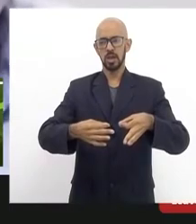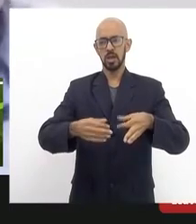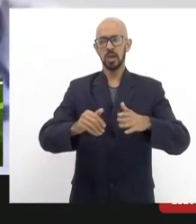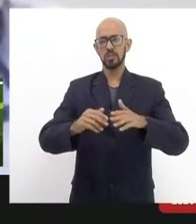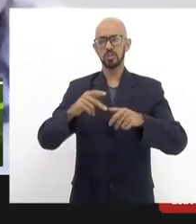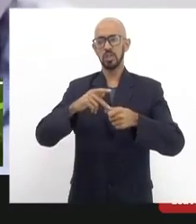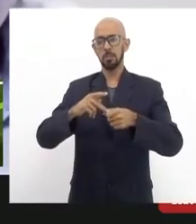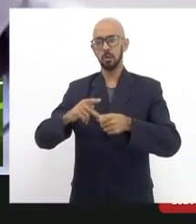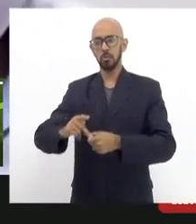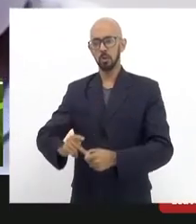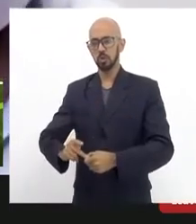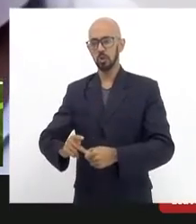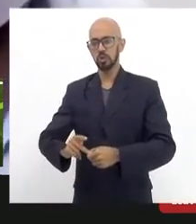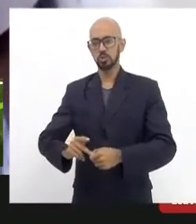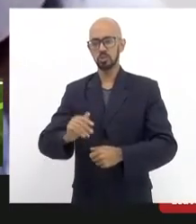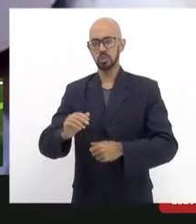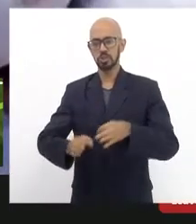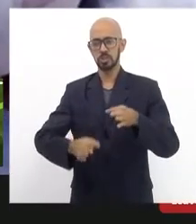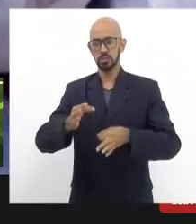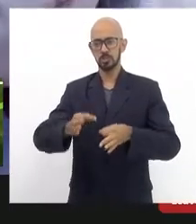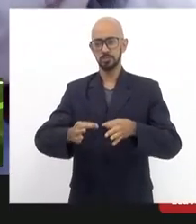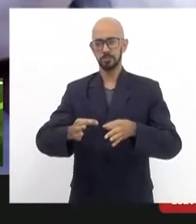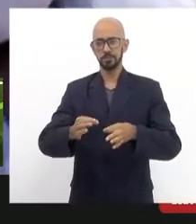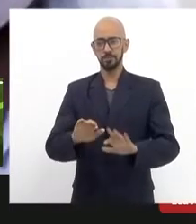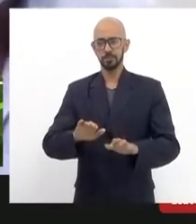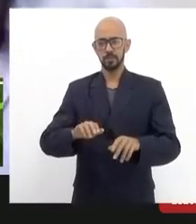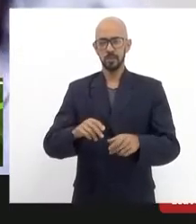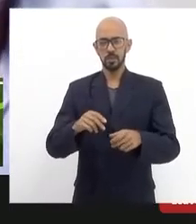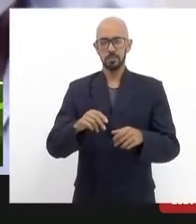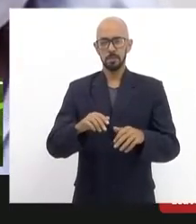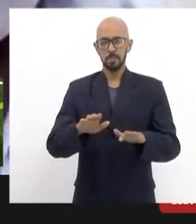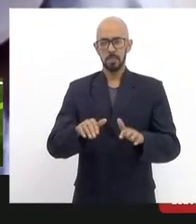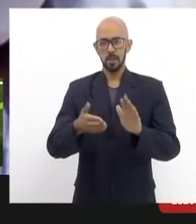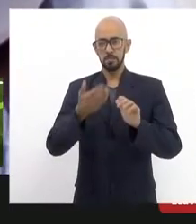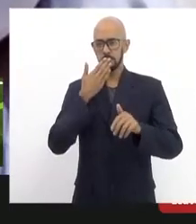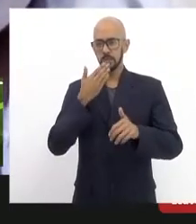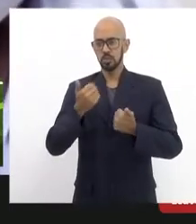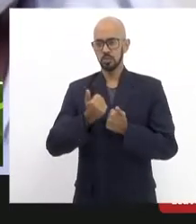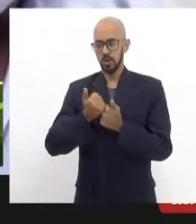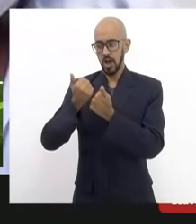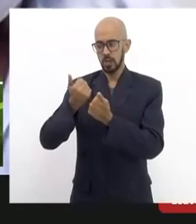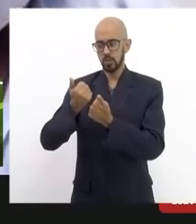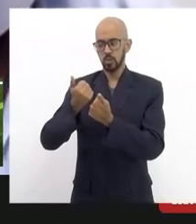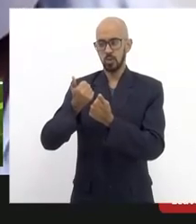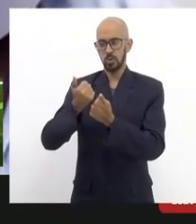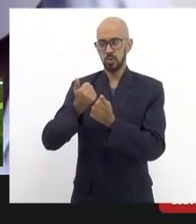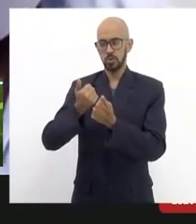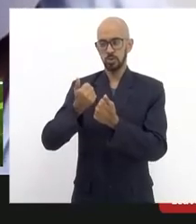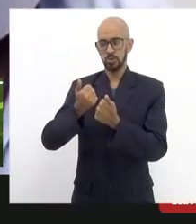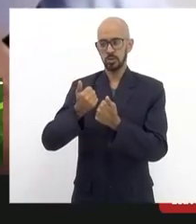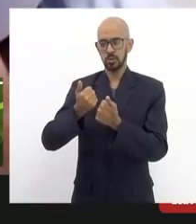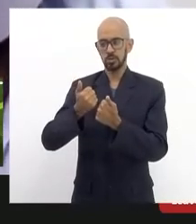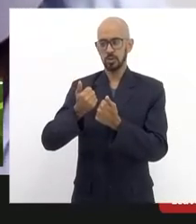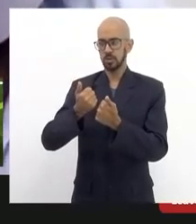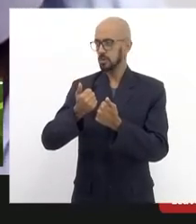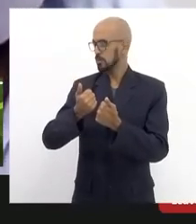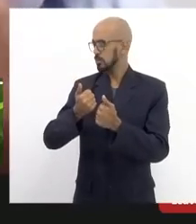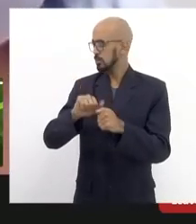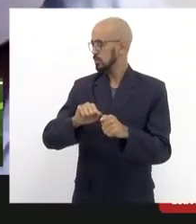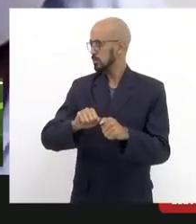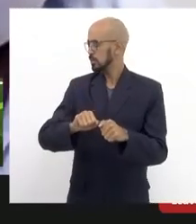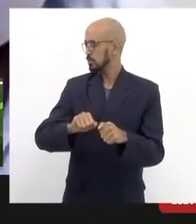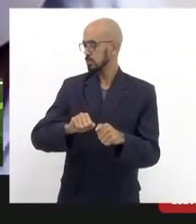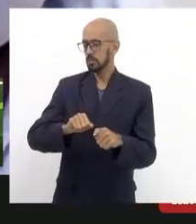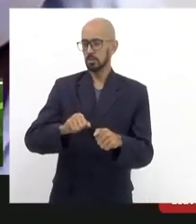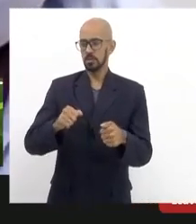Felipe Cuesta quer dizer pedindo apoio ao cumprimento da sentença quer dizer tem uma sentença